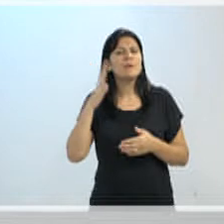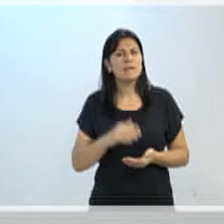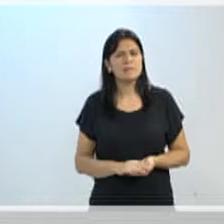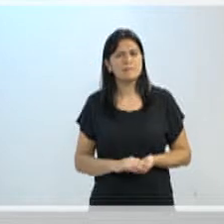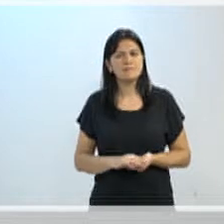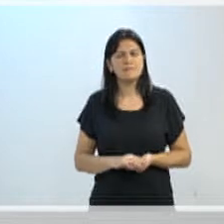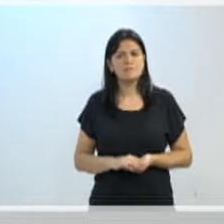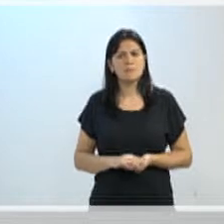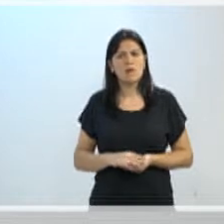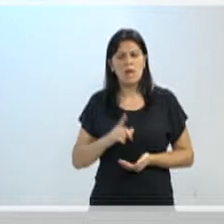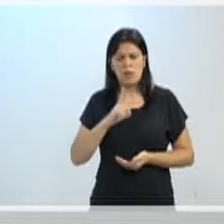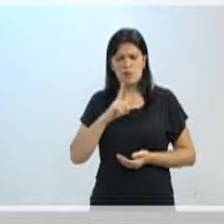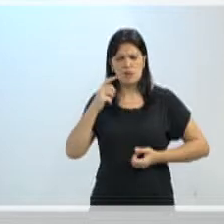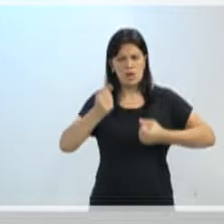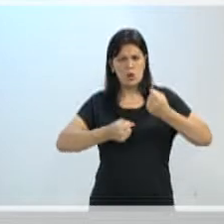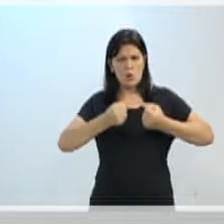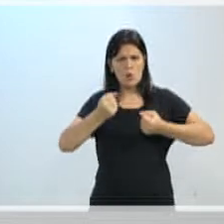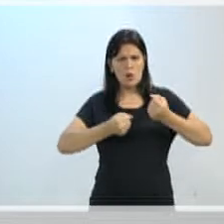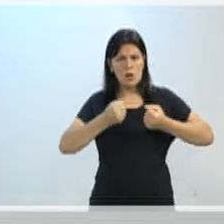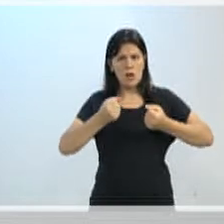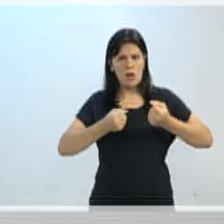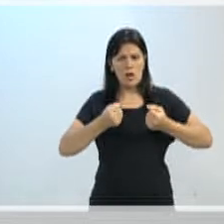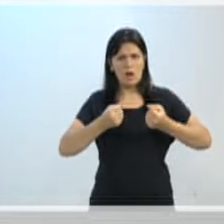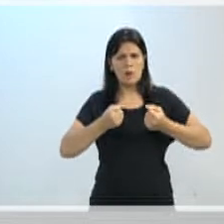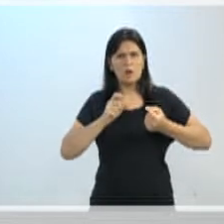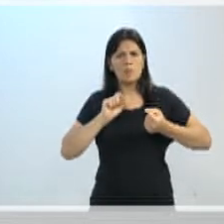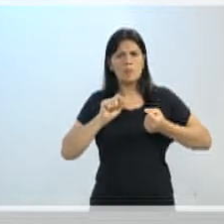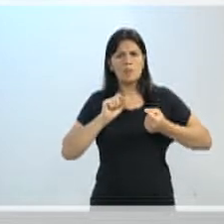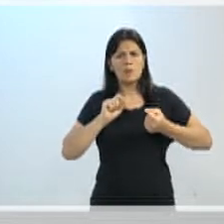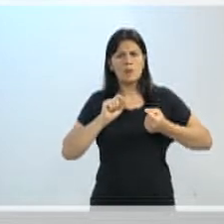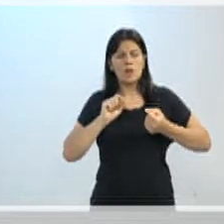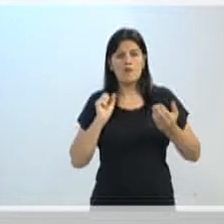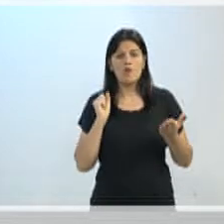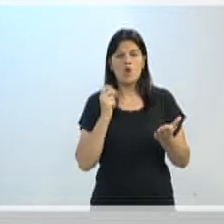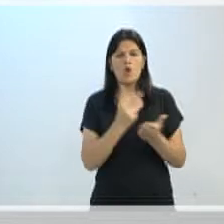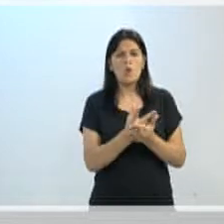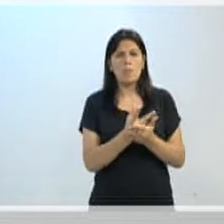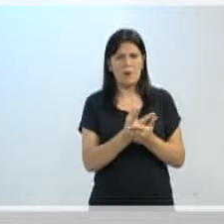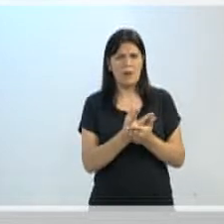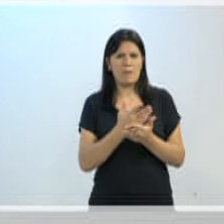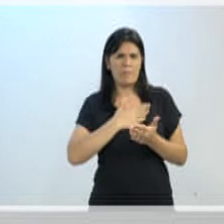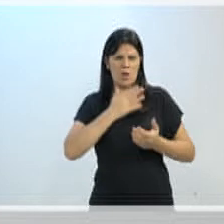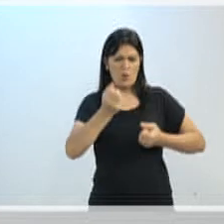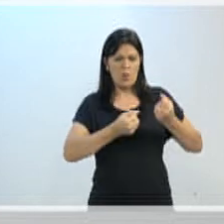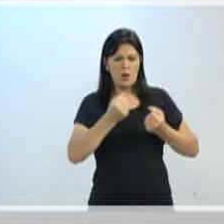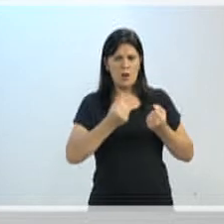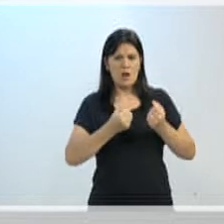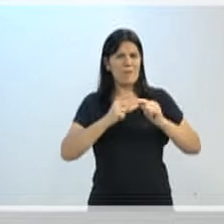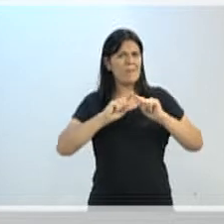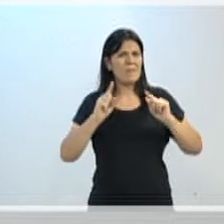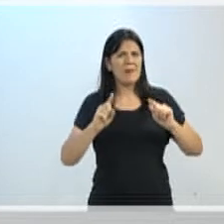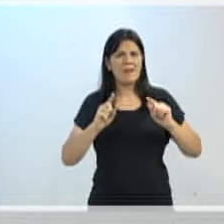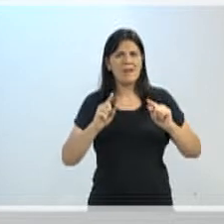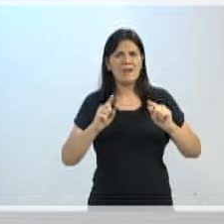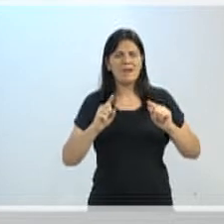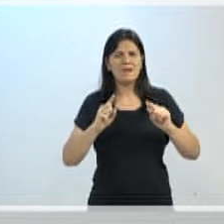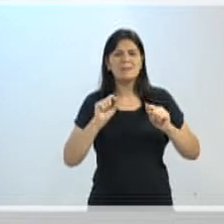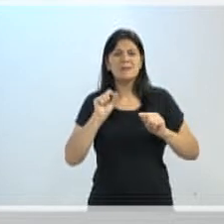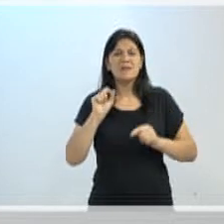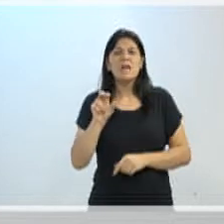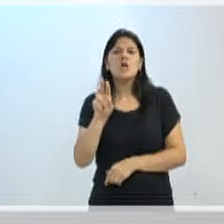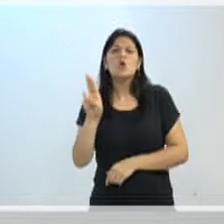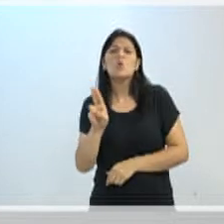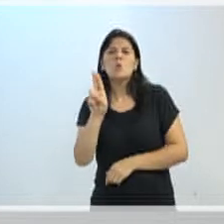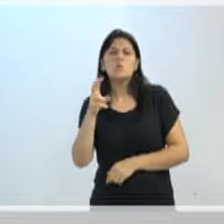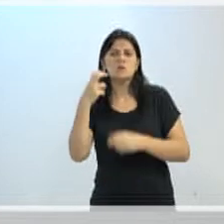tem incentivos, desde incentivos de banco para comprar um carro, mas não tem, o usuário de ônibus não tem incentivo